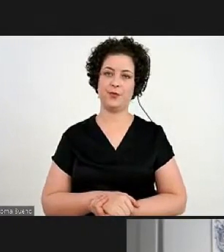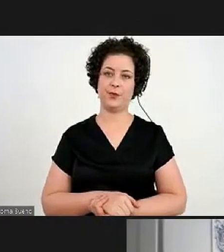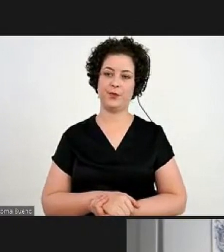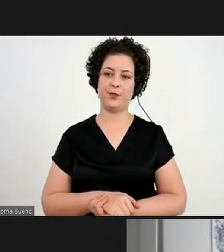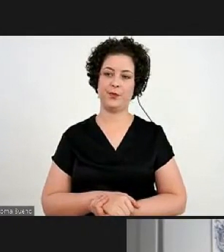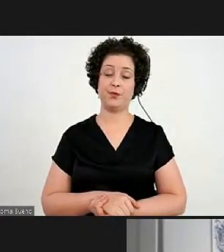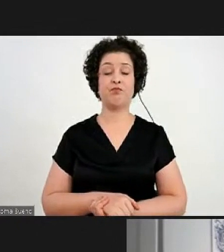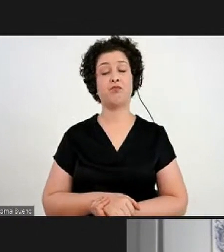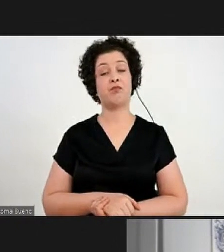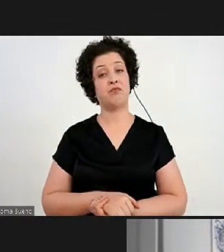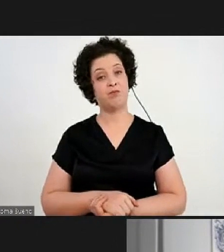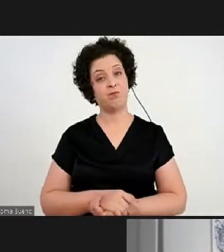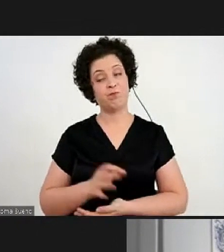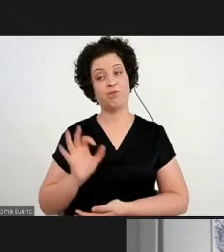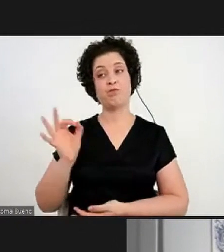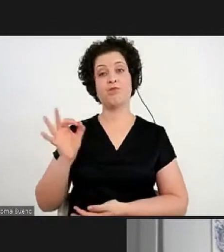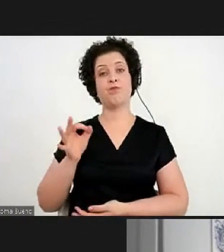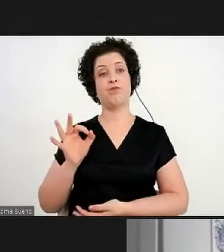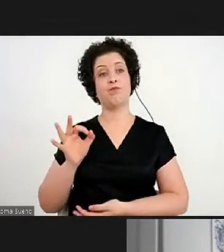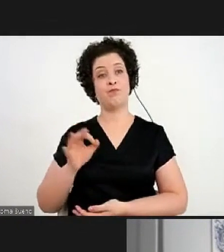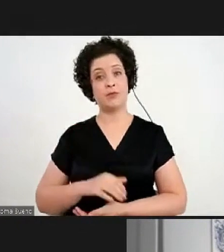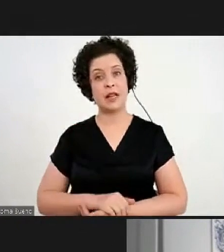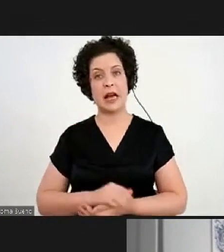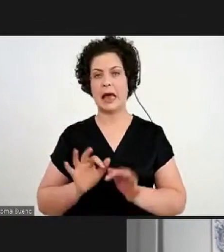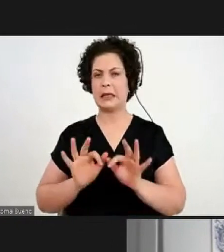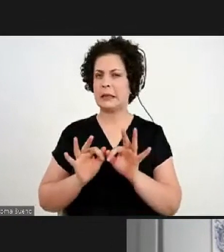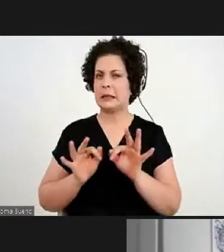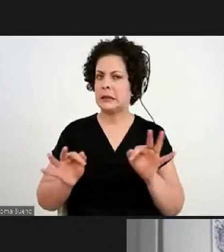Sim, isso não é simples.